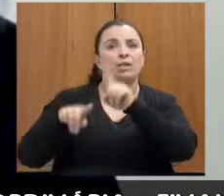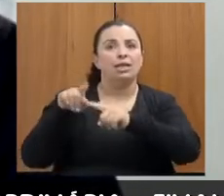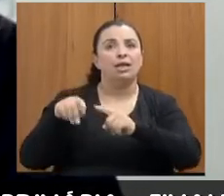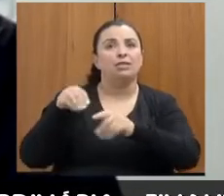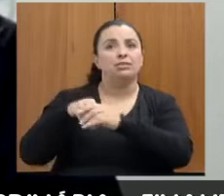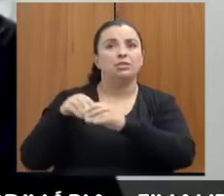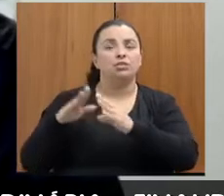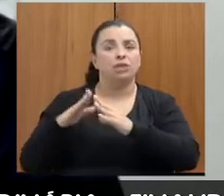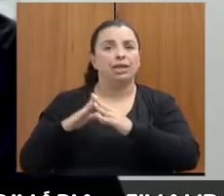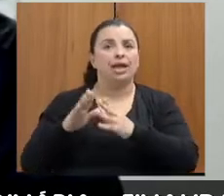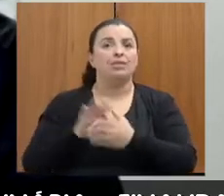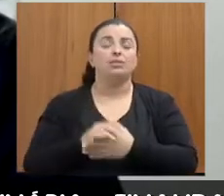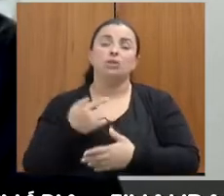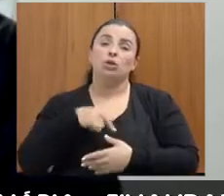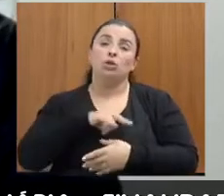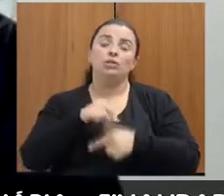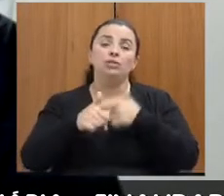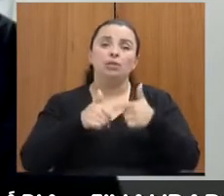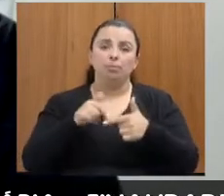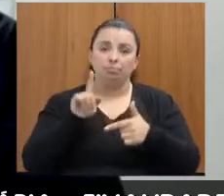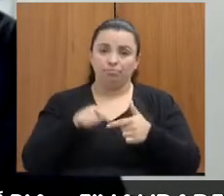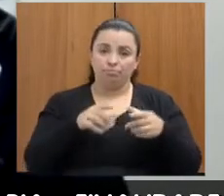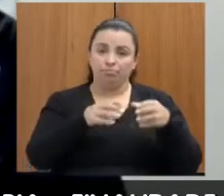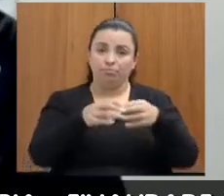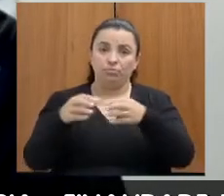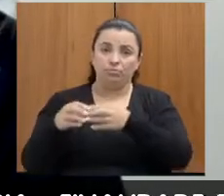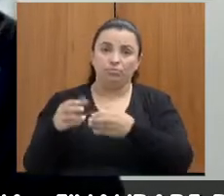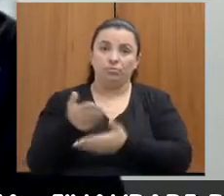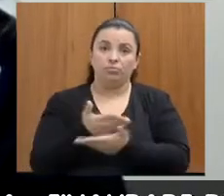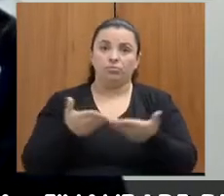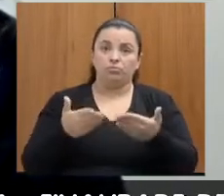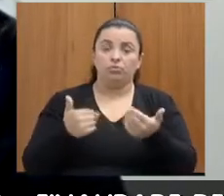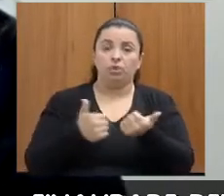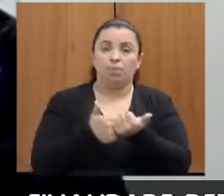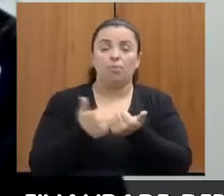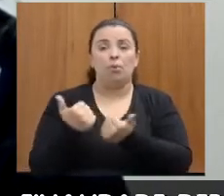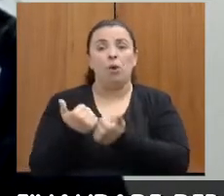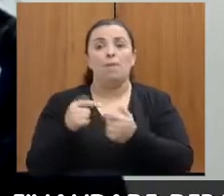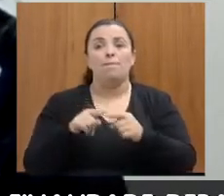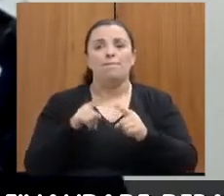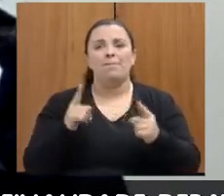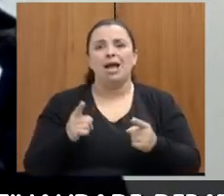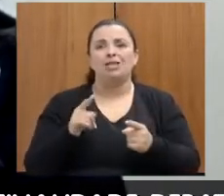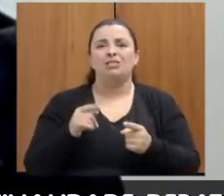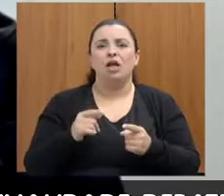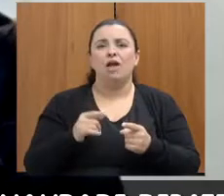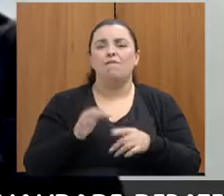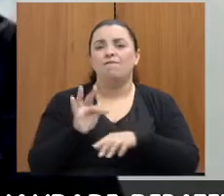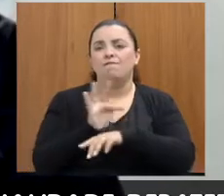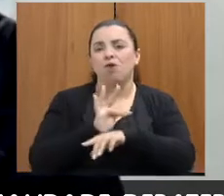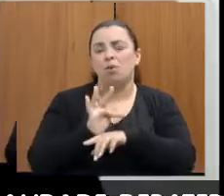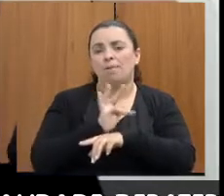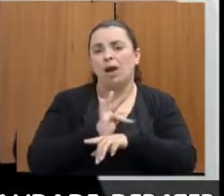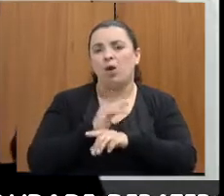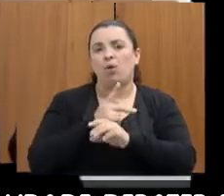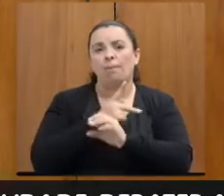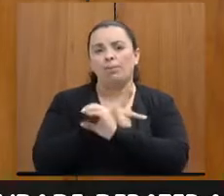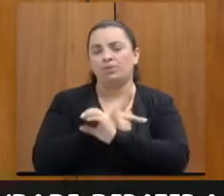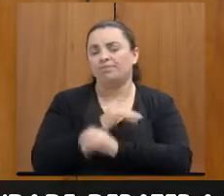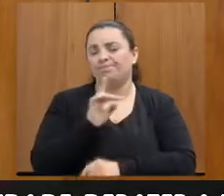trabalha aqui em rede, mas, assim, nada firmado entre a polícia civil formalmente. Certo.